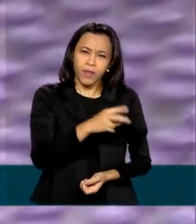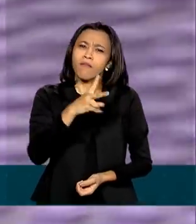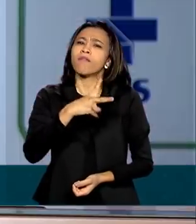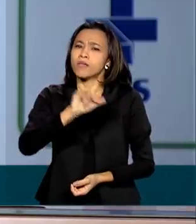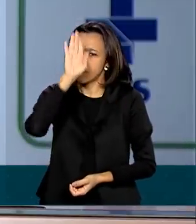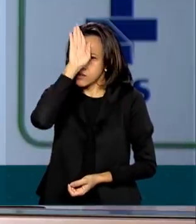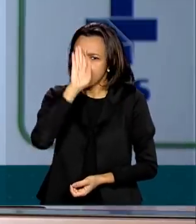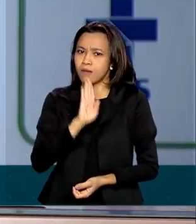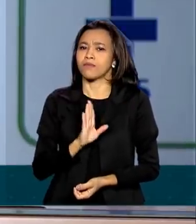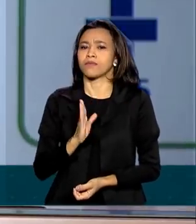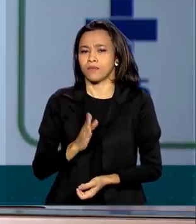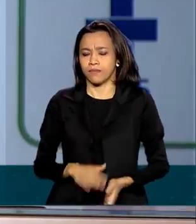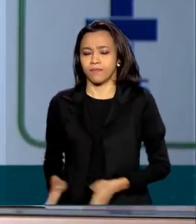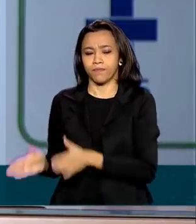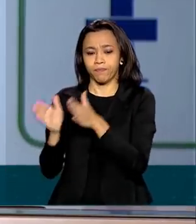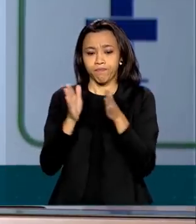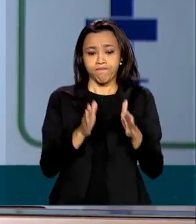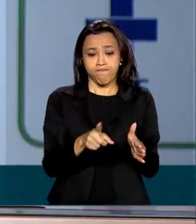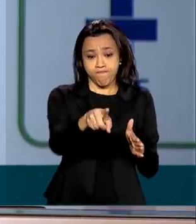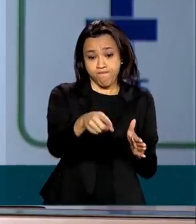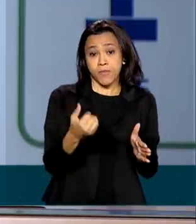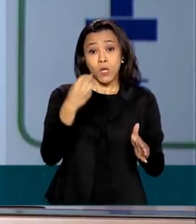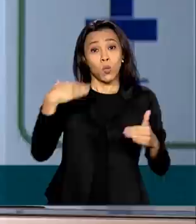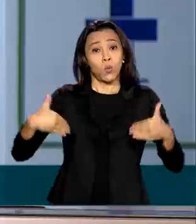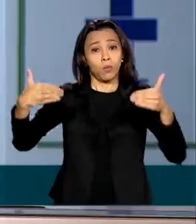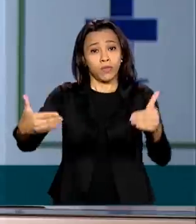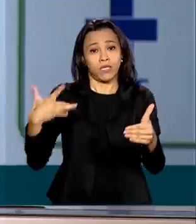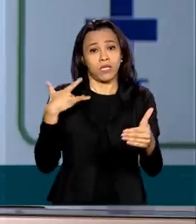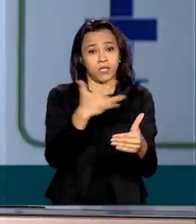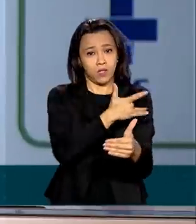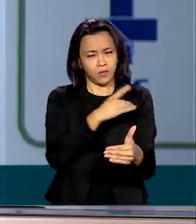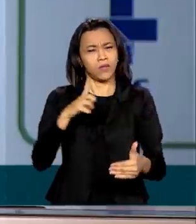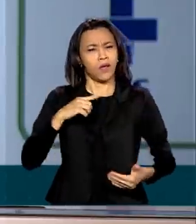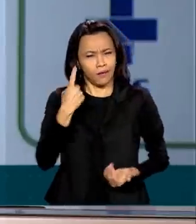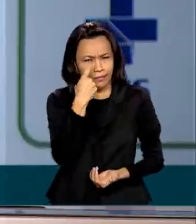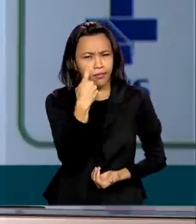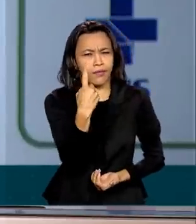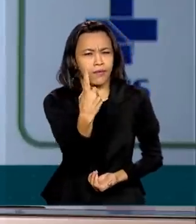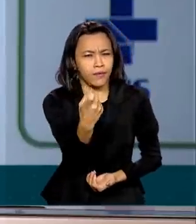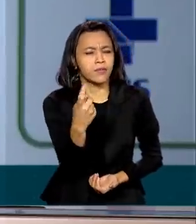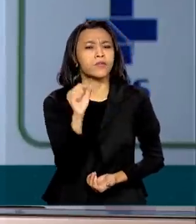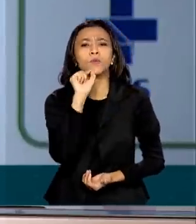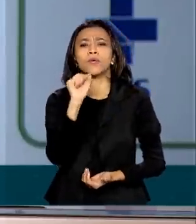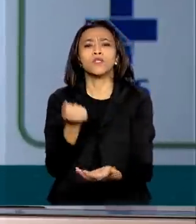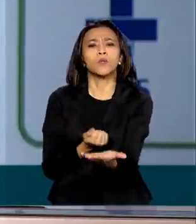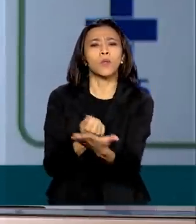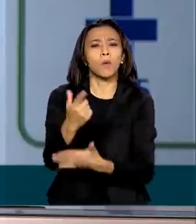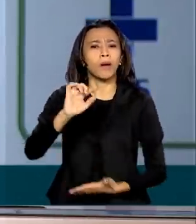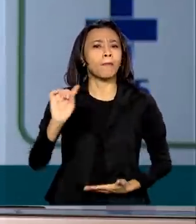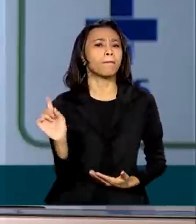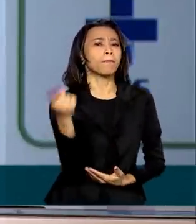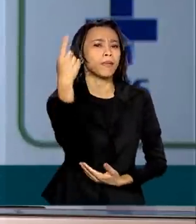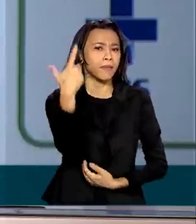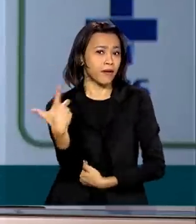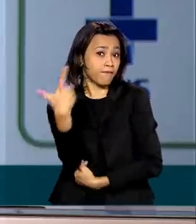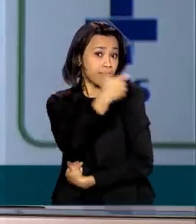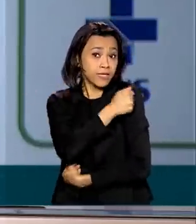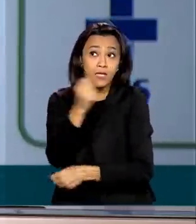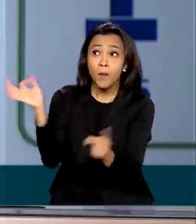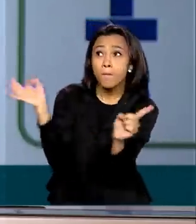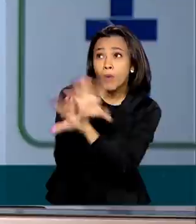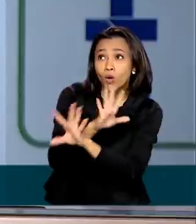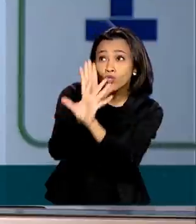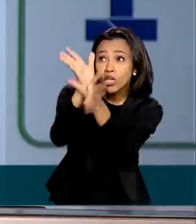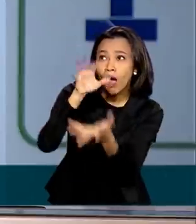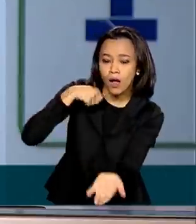de graça. O Ministério da Saúde terá interesse em adquirir a primeira vacina que ficar disponível